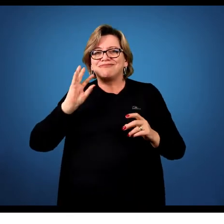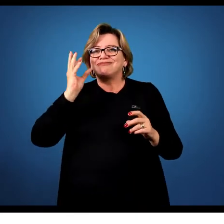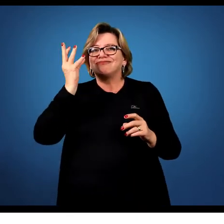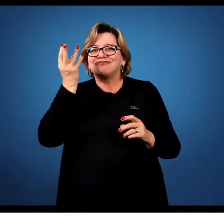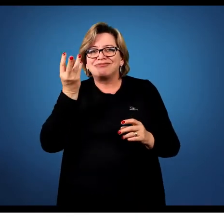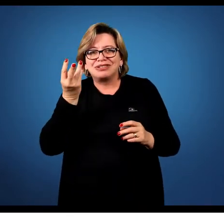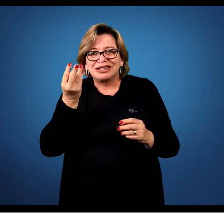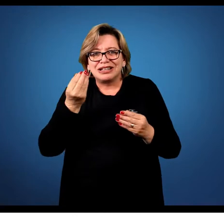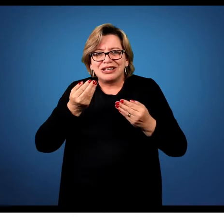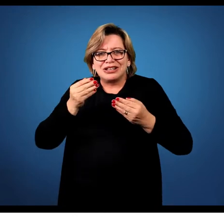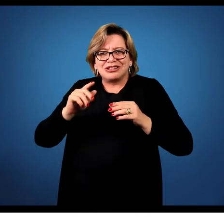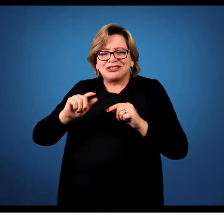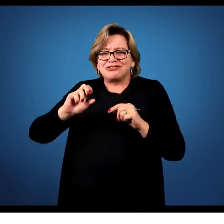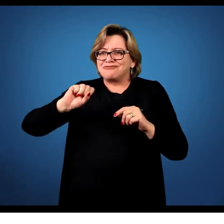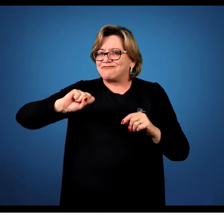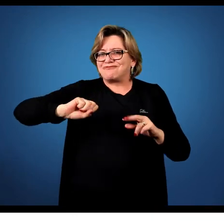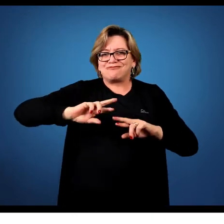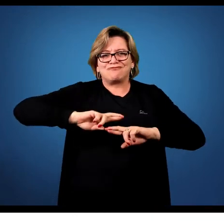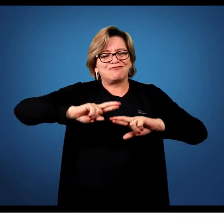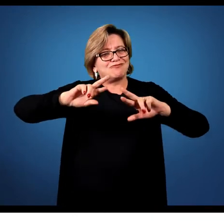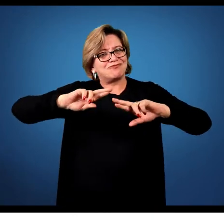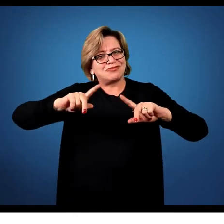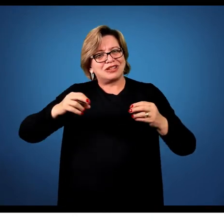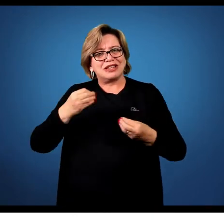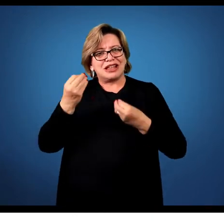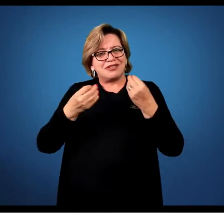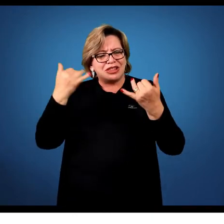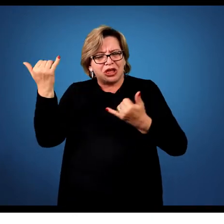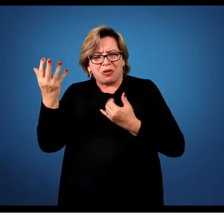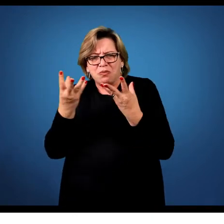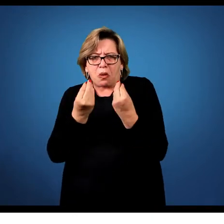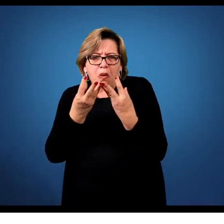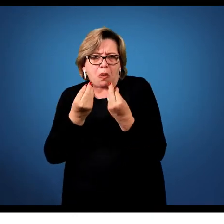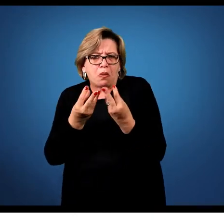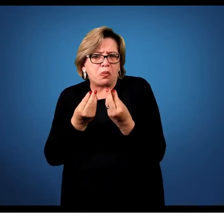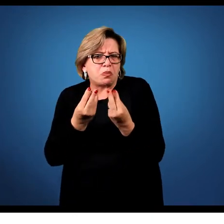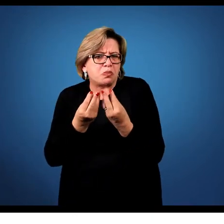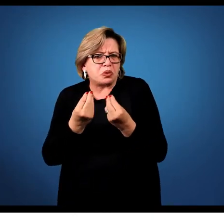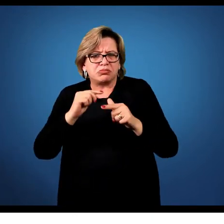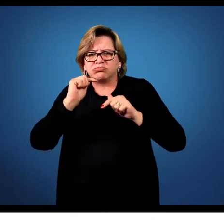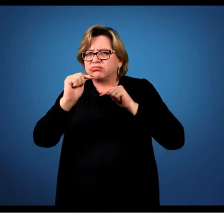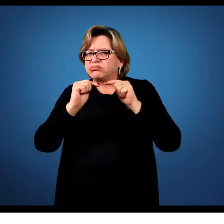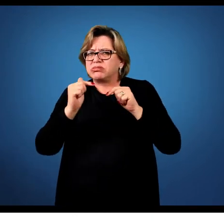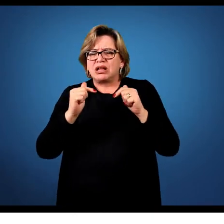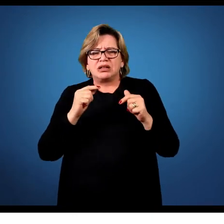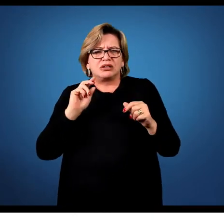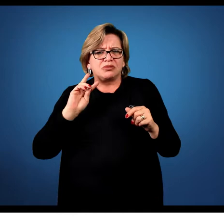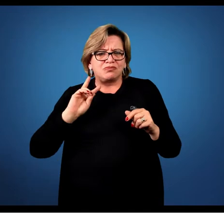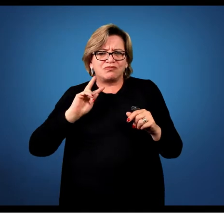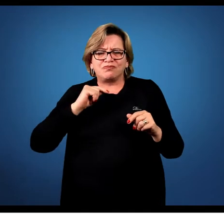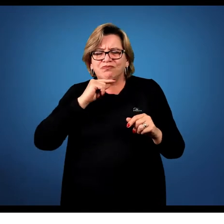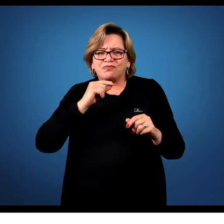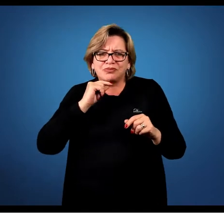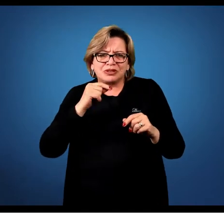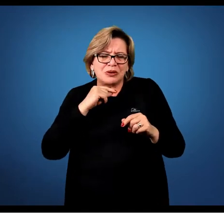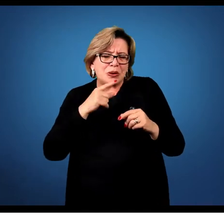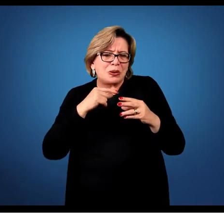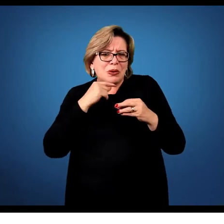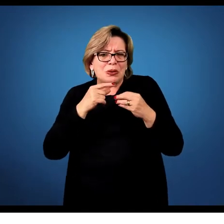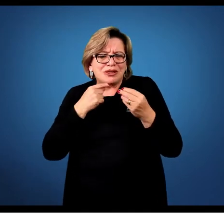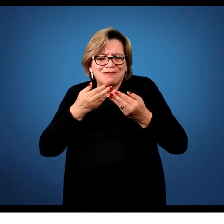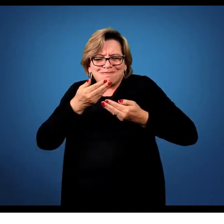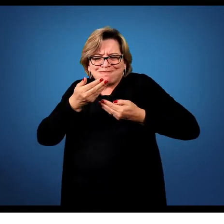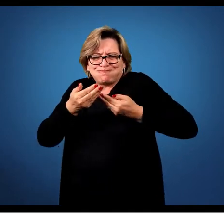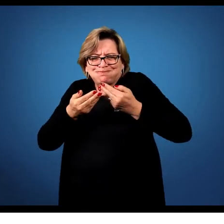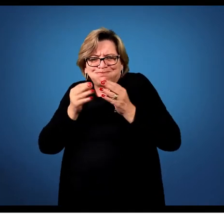conversem de outra forma. Então esse excesso não vai permitir essa conversa, essa harmonização entre as ideias, para que se